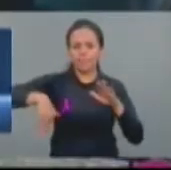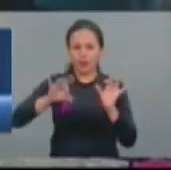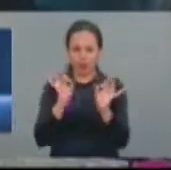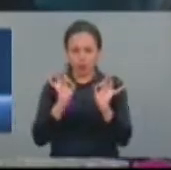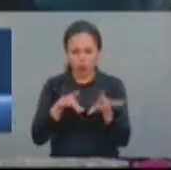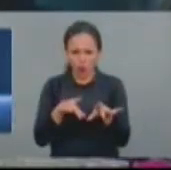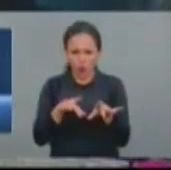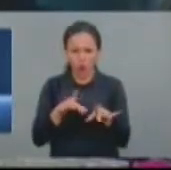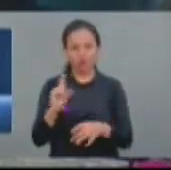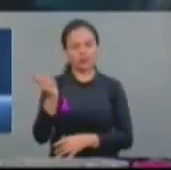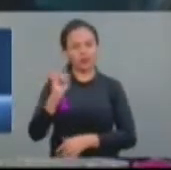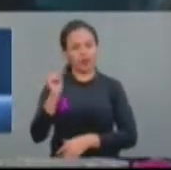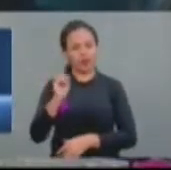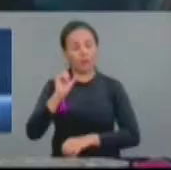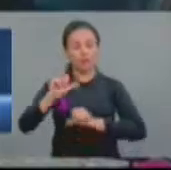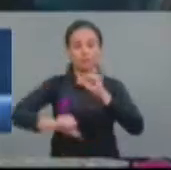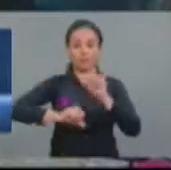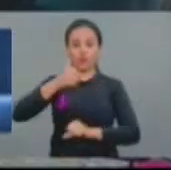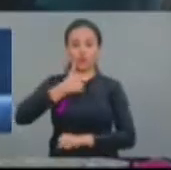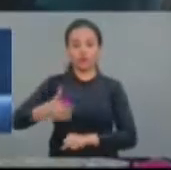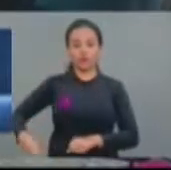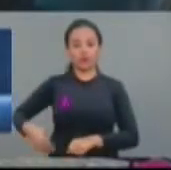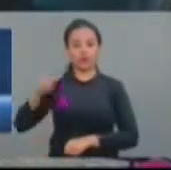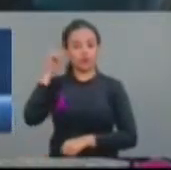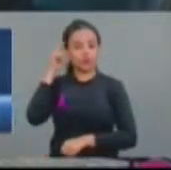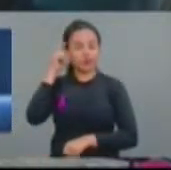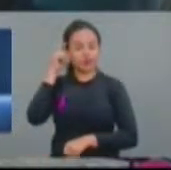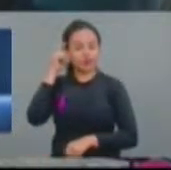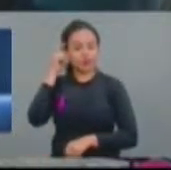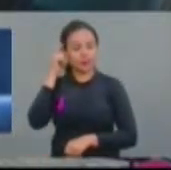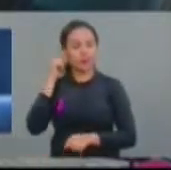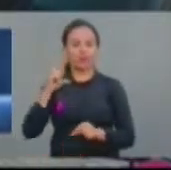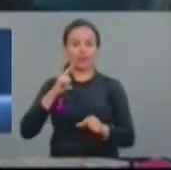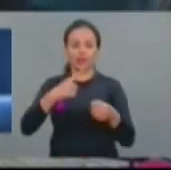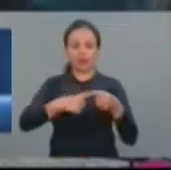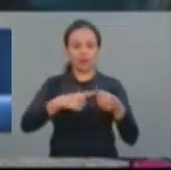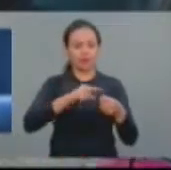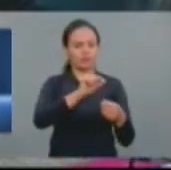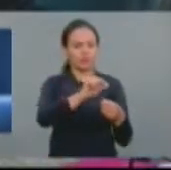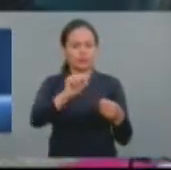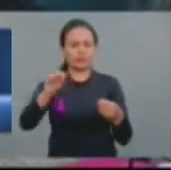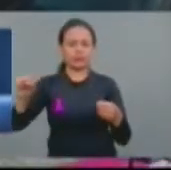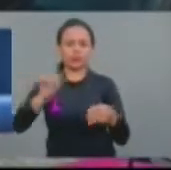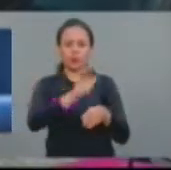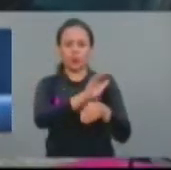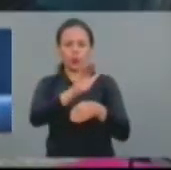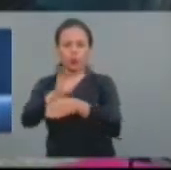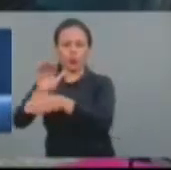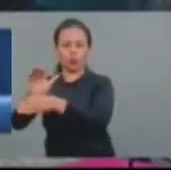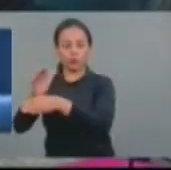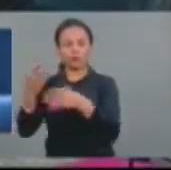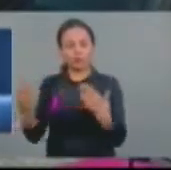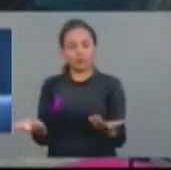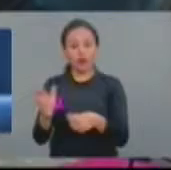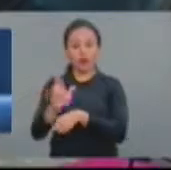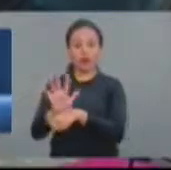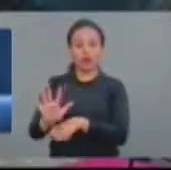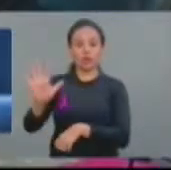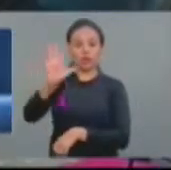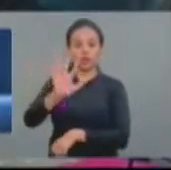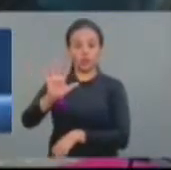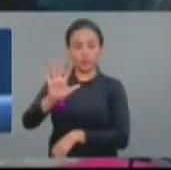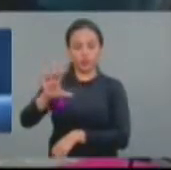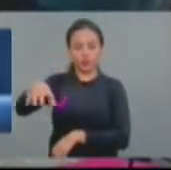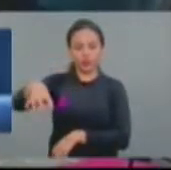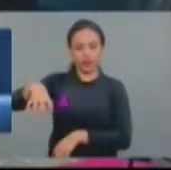com o governador Cid, essa estratégia mudou. E o Cariri foi muito beneficiado com isso e continua a ser. Atualmente está sendo realizada